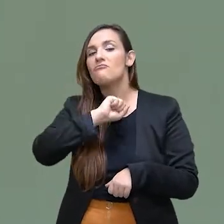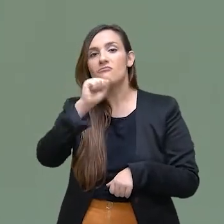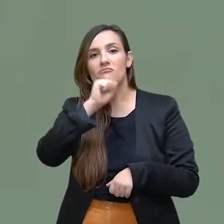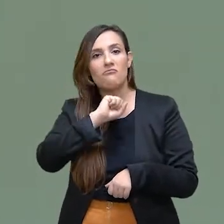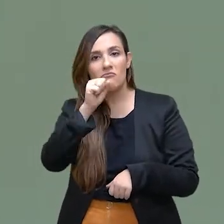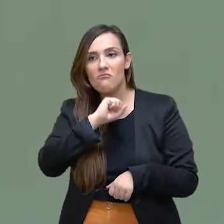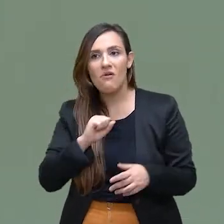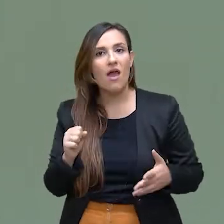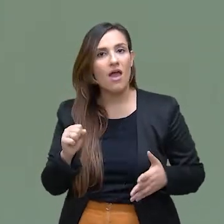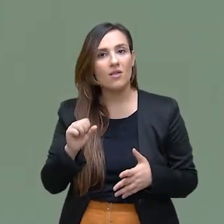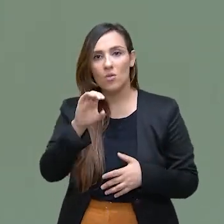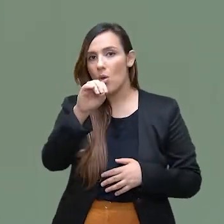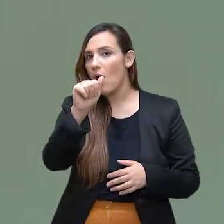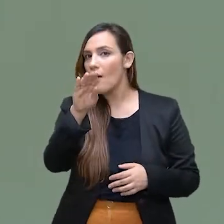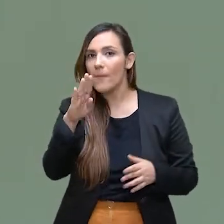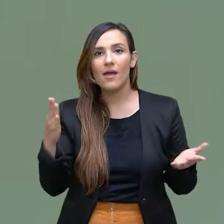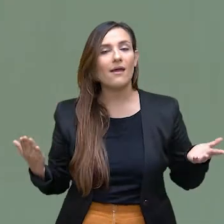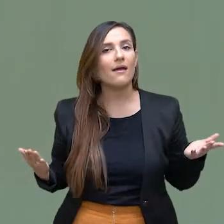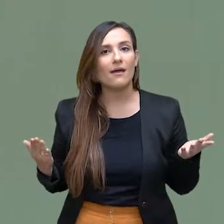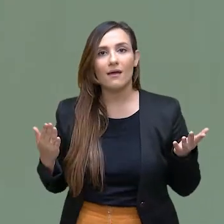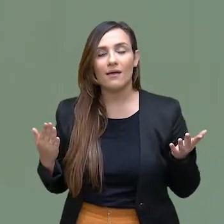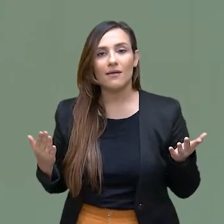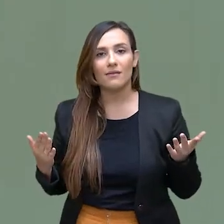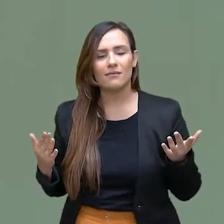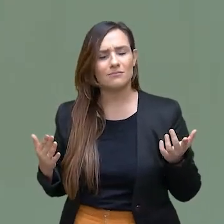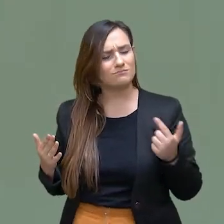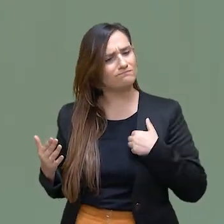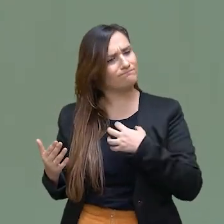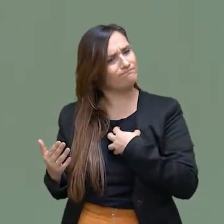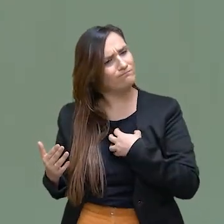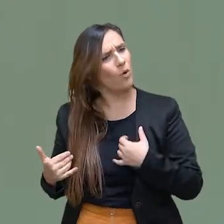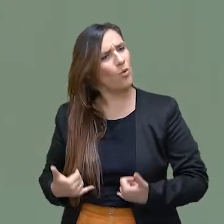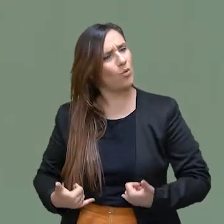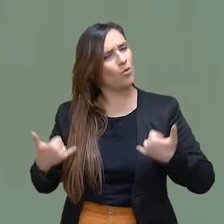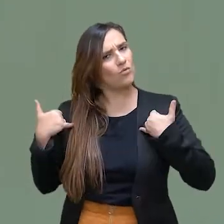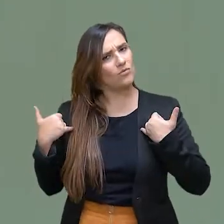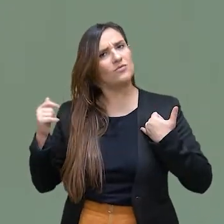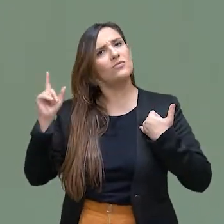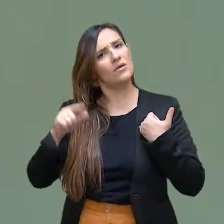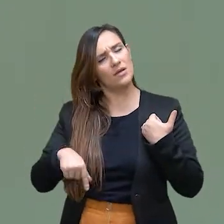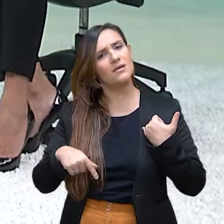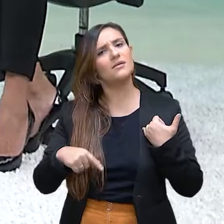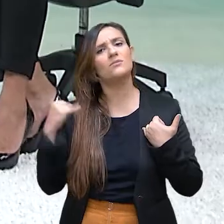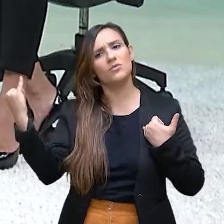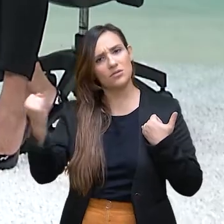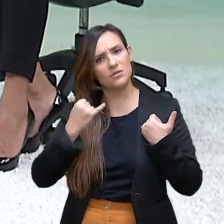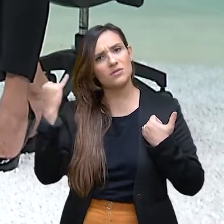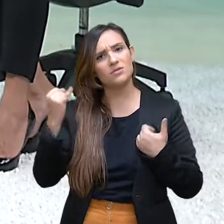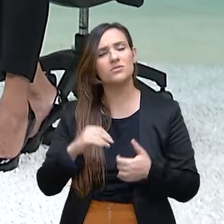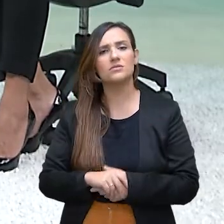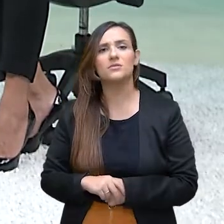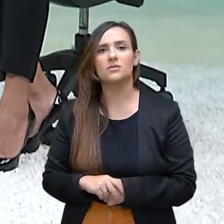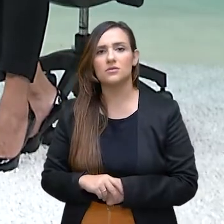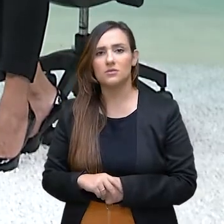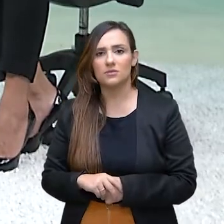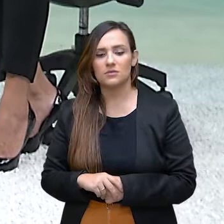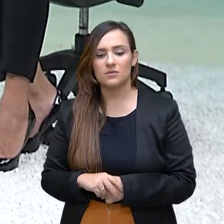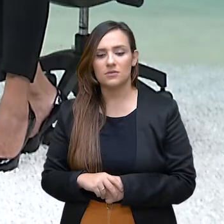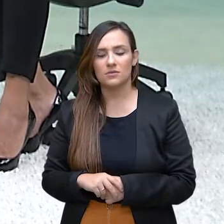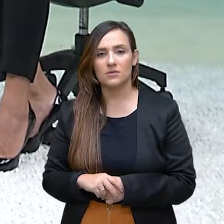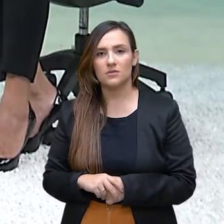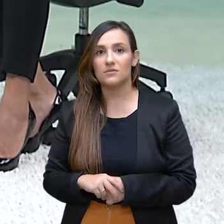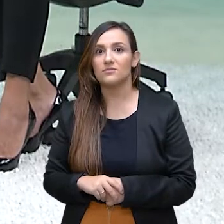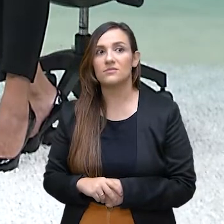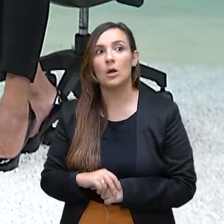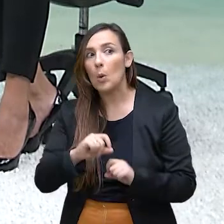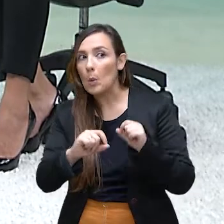dos Advogados. E isso é motivo de muito orgulho. E é muito importante para todas as instituições, Na prática, o que dá para a gente fazer com